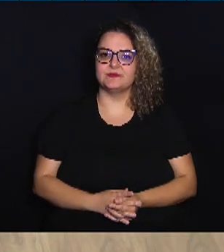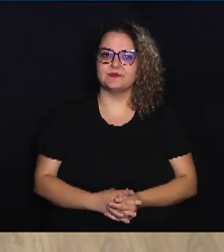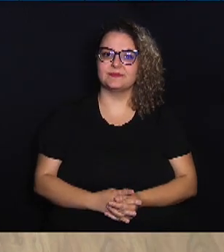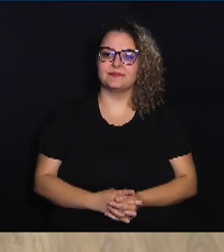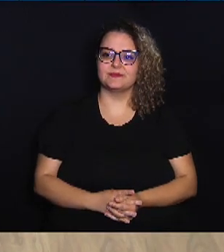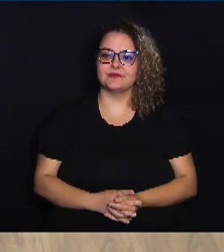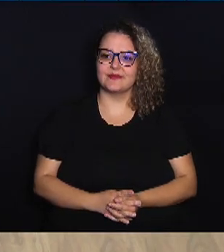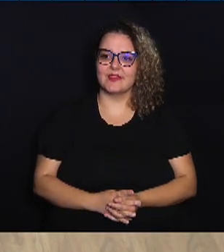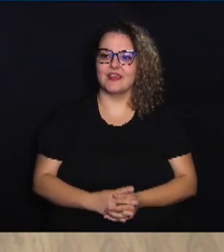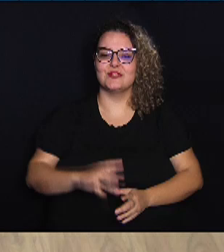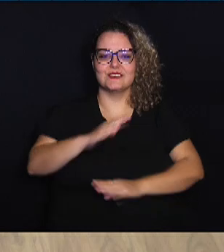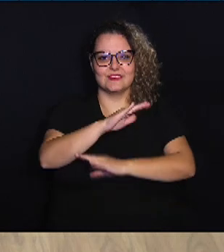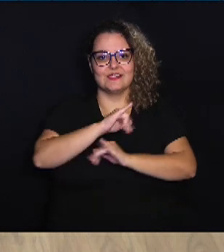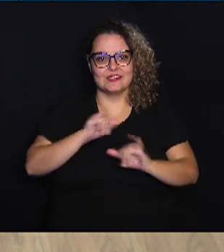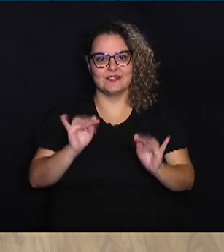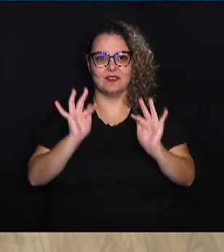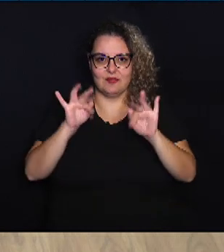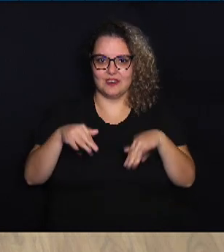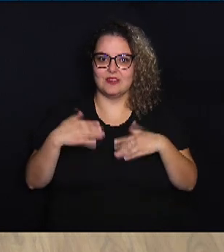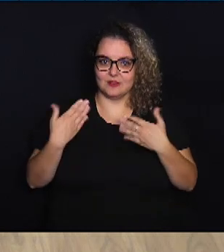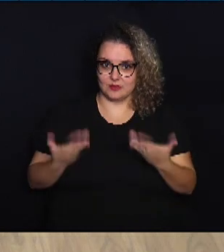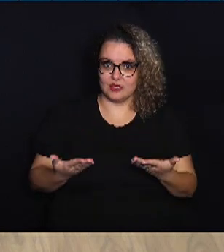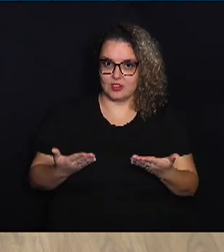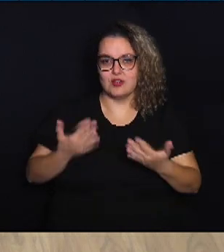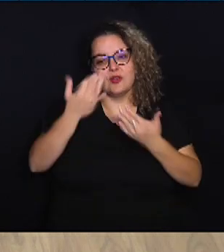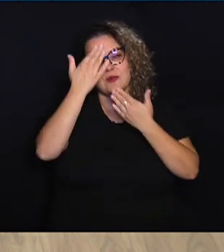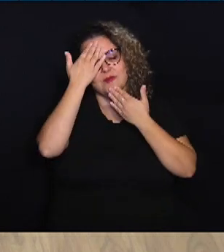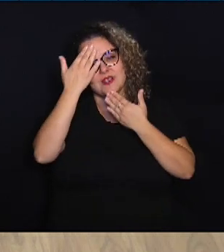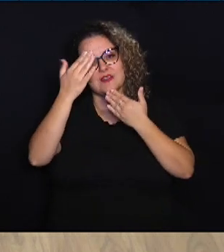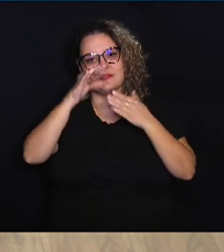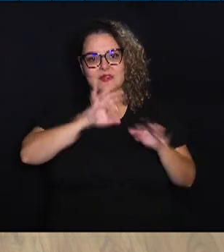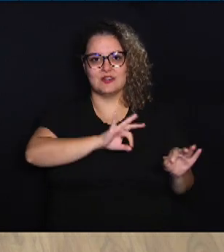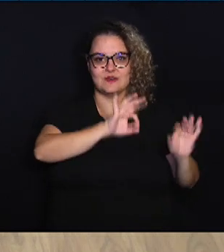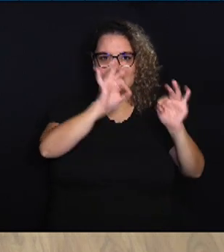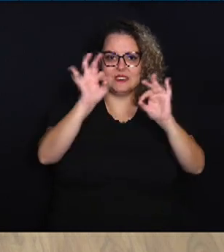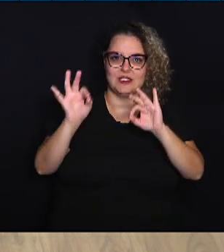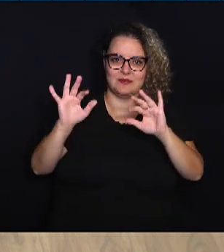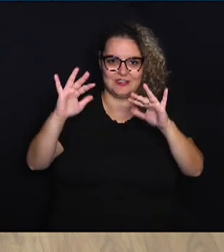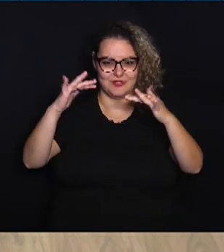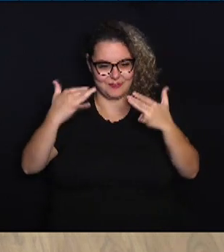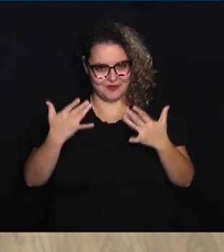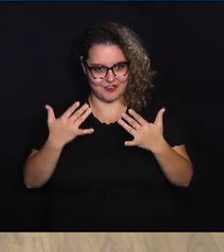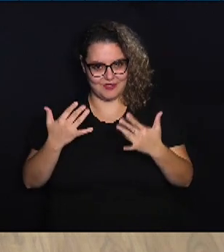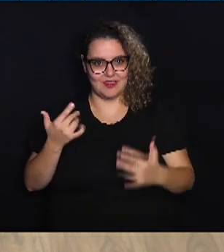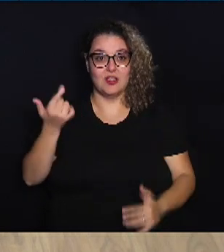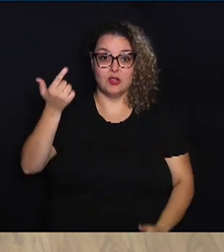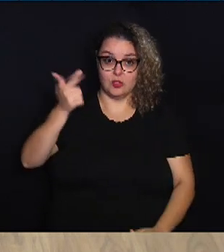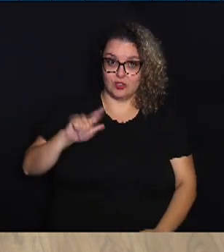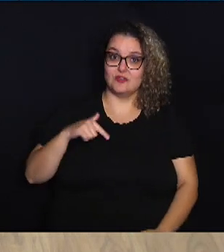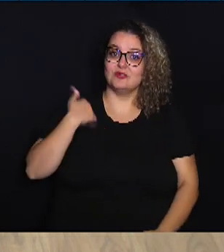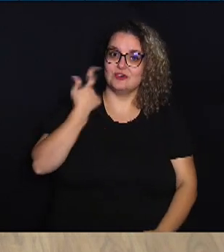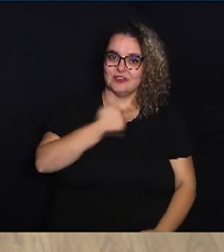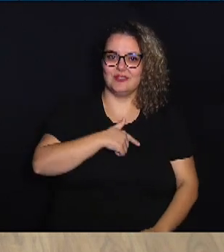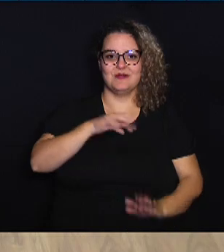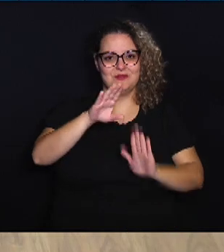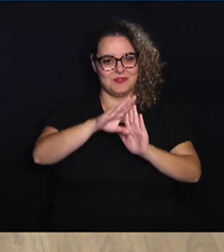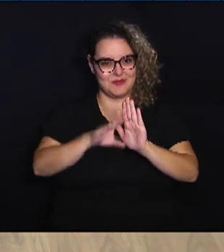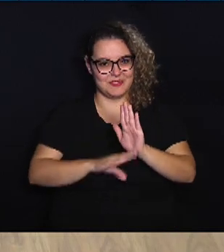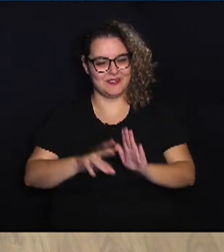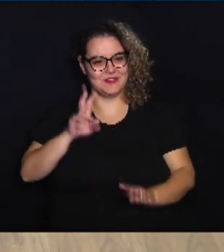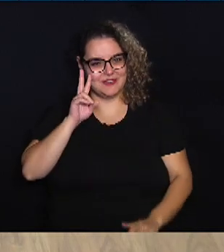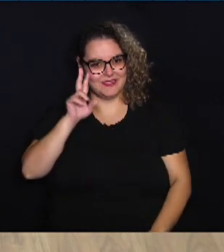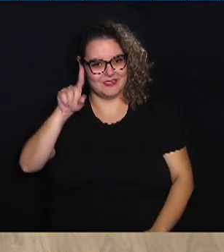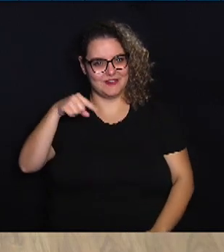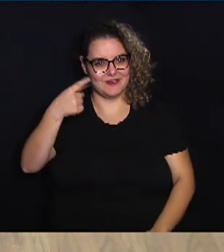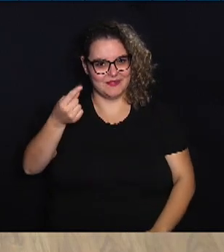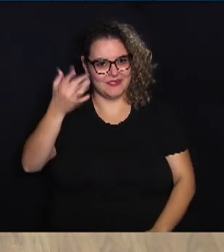O Jornal Câmara Notícia fica por aqui, muito obrigado pela sua companhia, pela sua audiência, continue na nossa programação